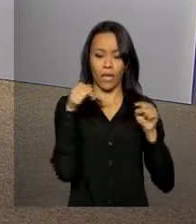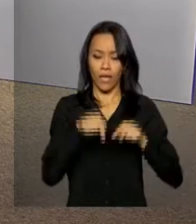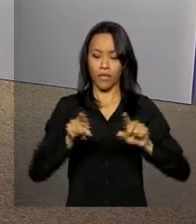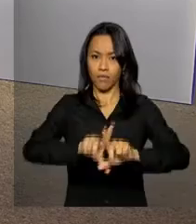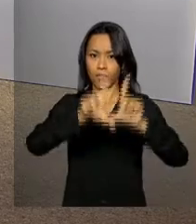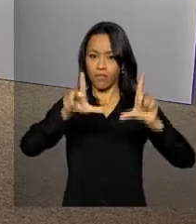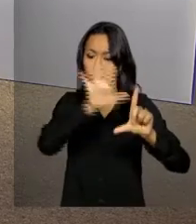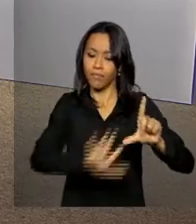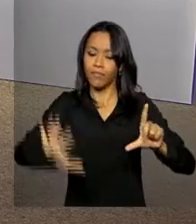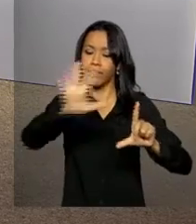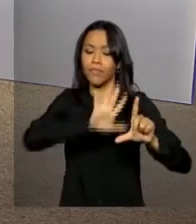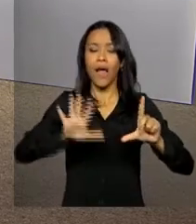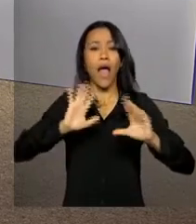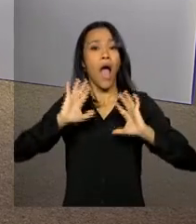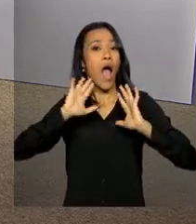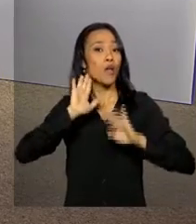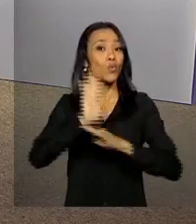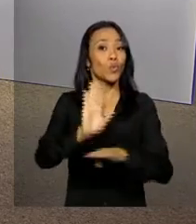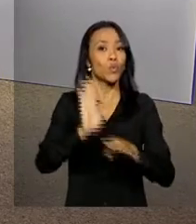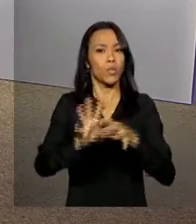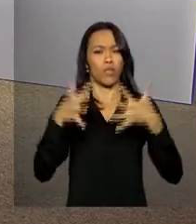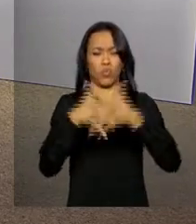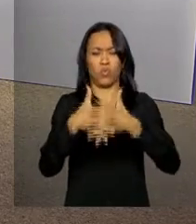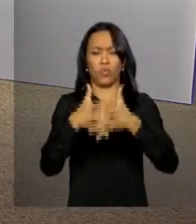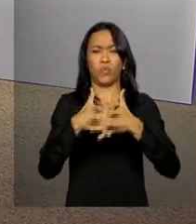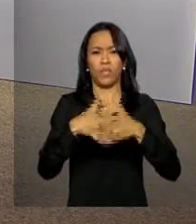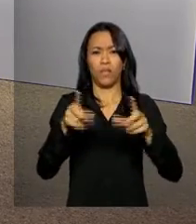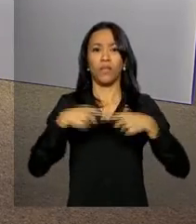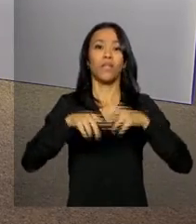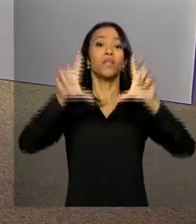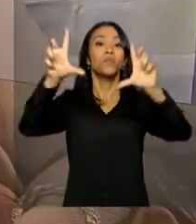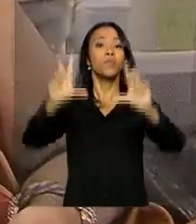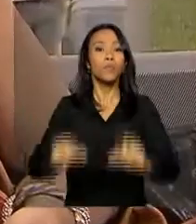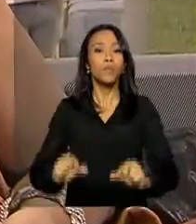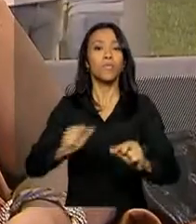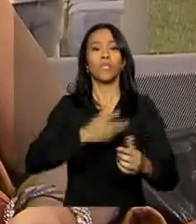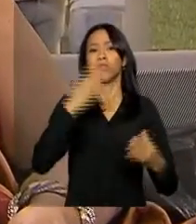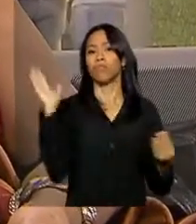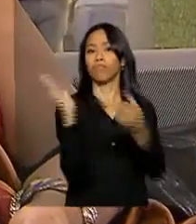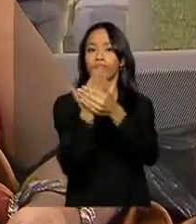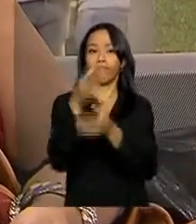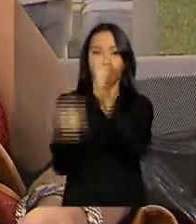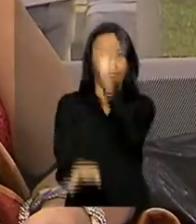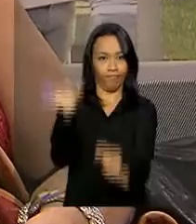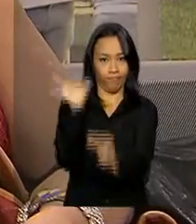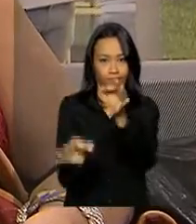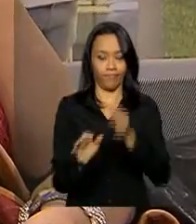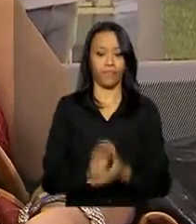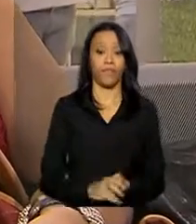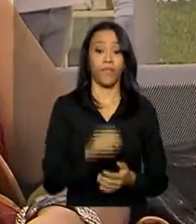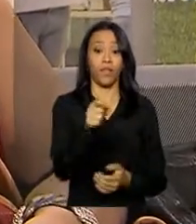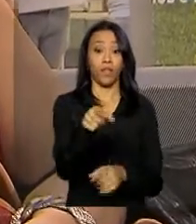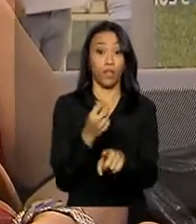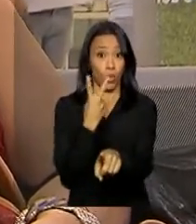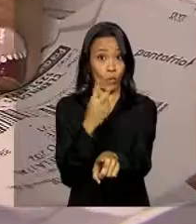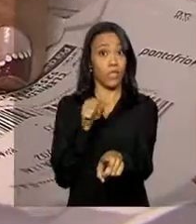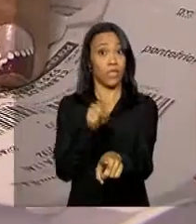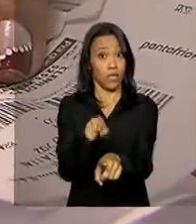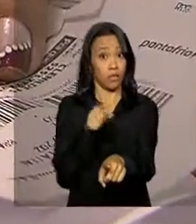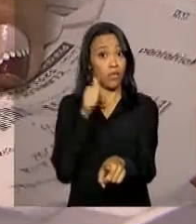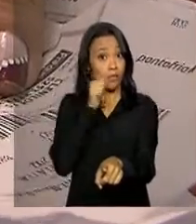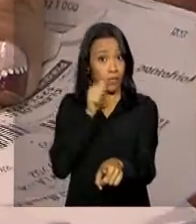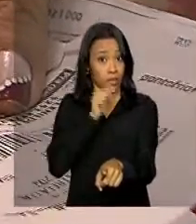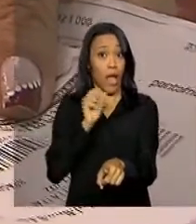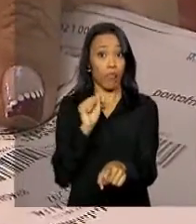a solucionar conflitos e desafogar o judiciário. Há dois anos, esta aposentada paga mensalmente